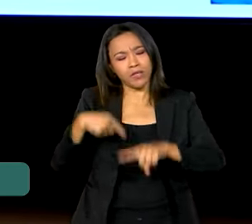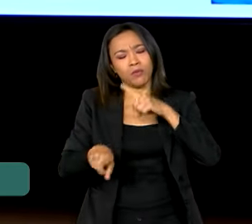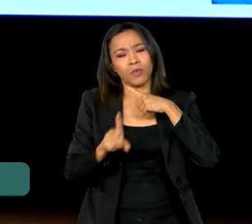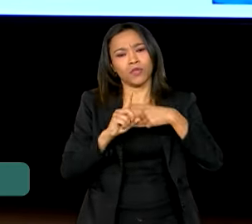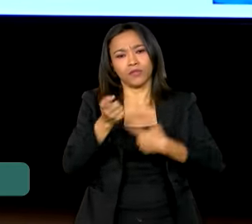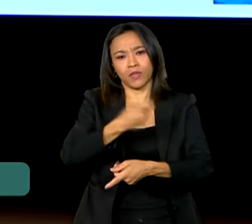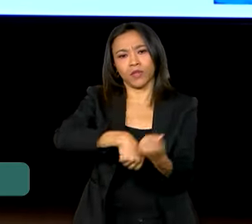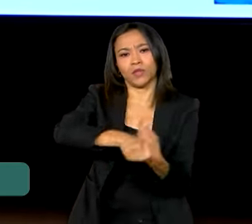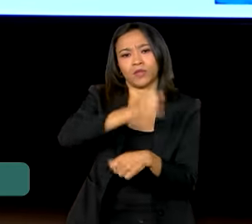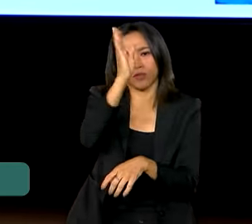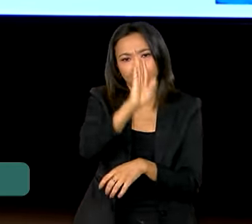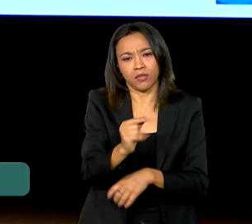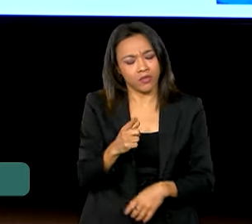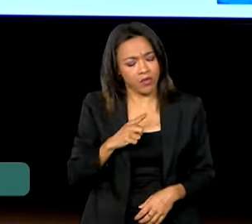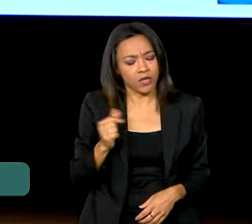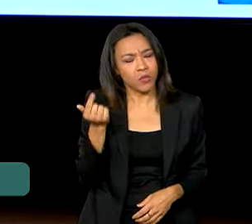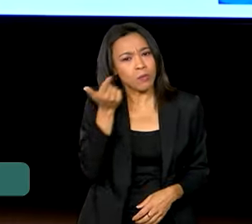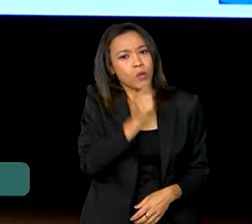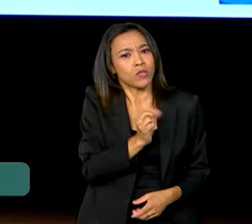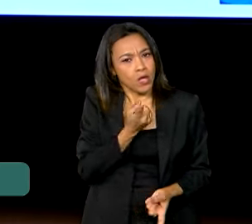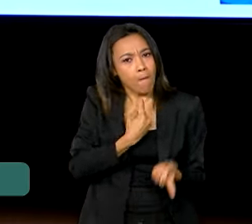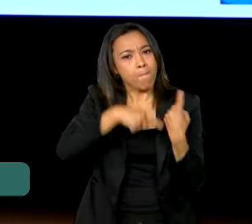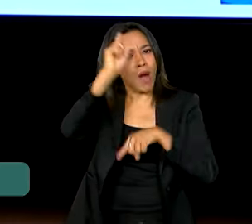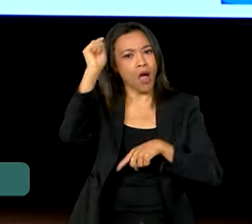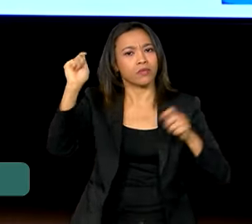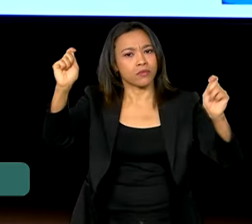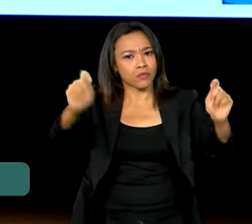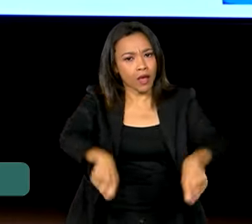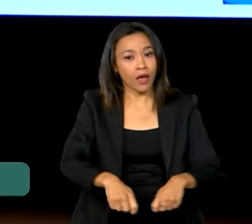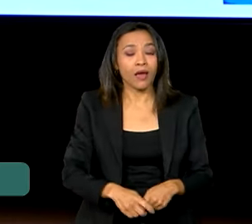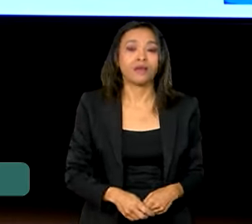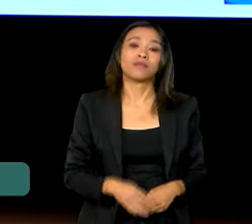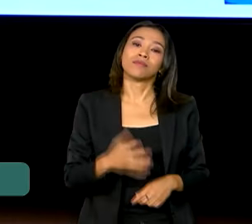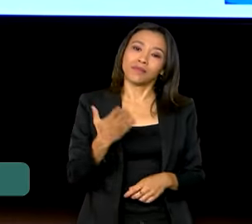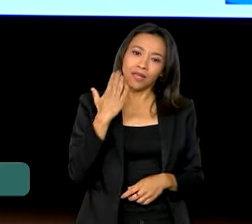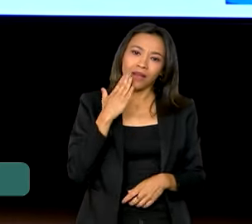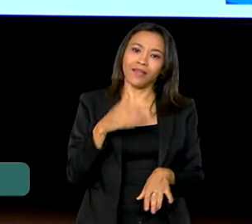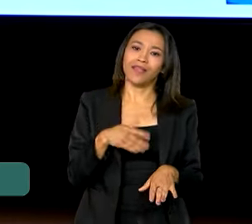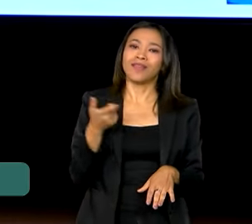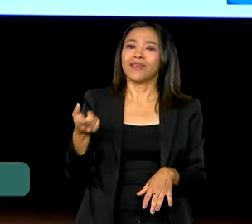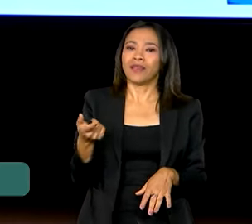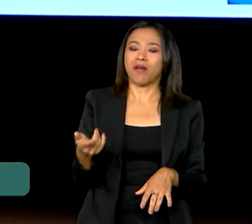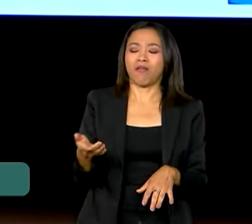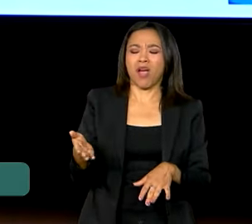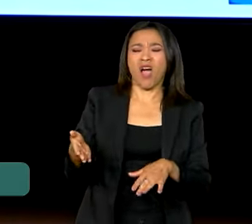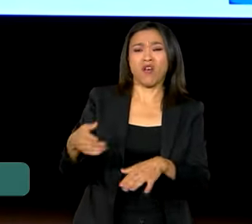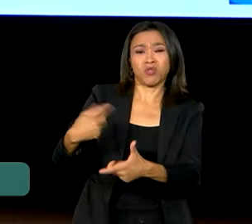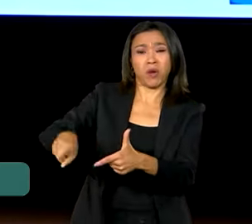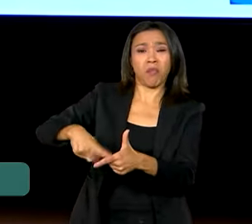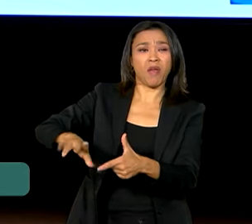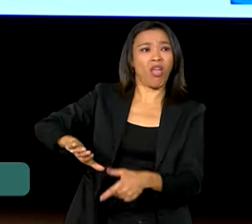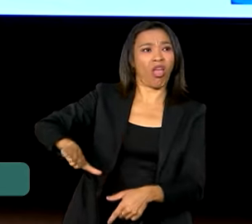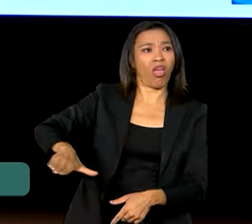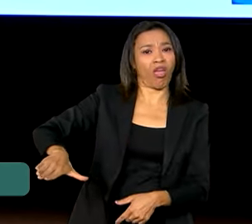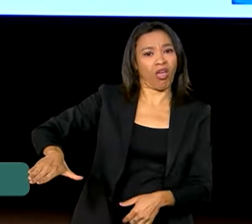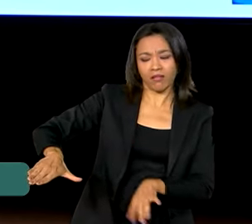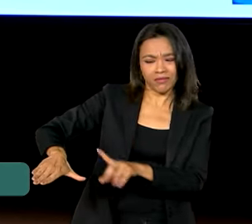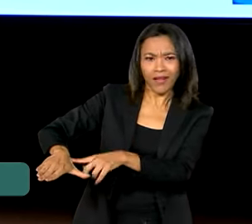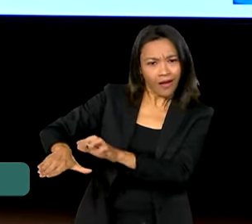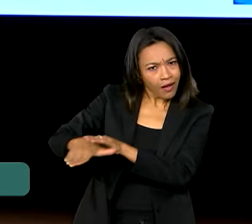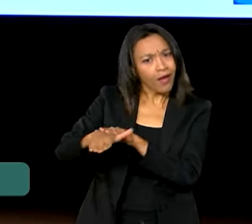temos tudo. E eu sempre digo, sem subestimar os problemas e os desafios. Eles existem.